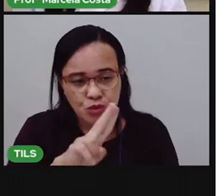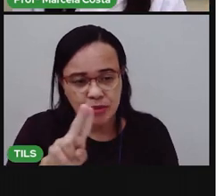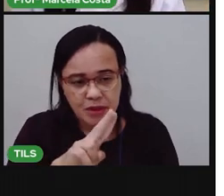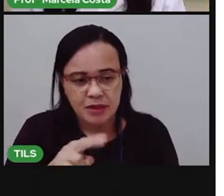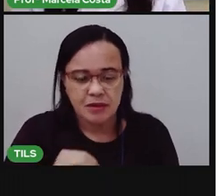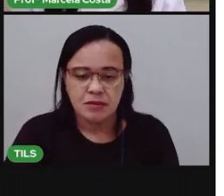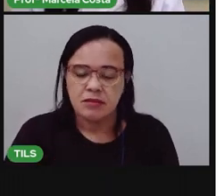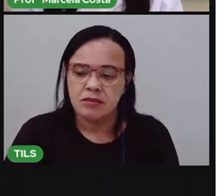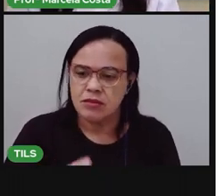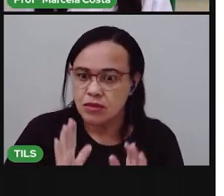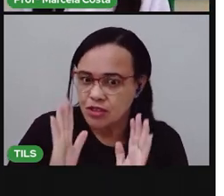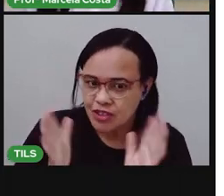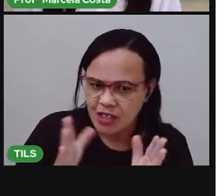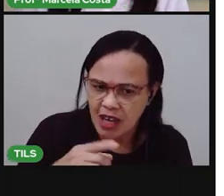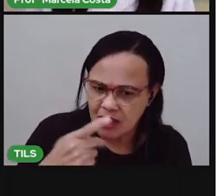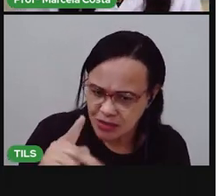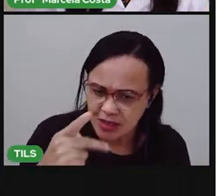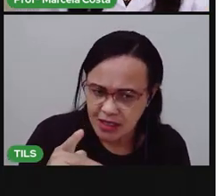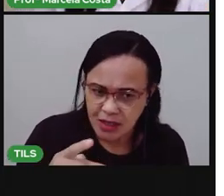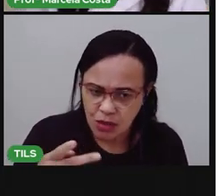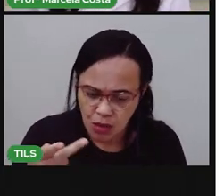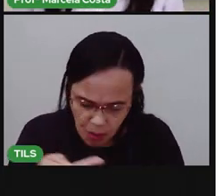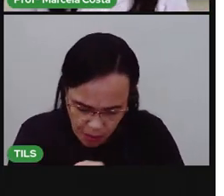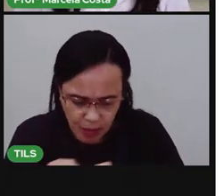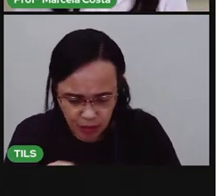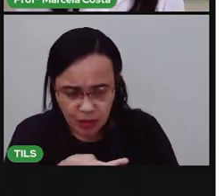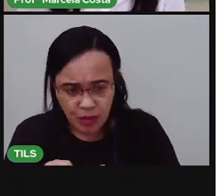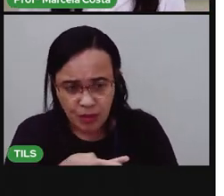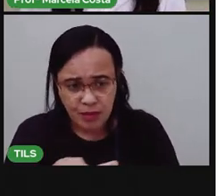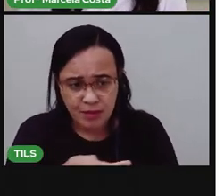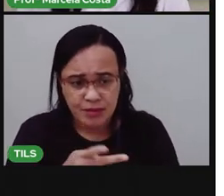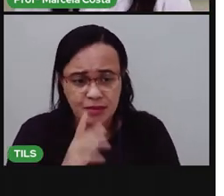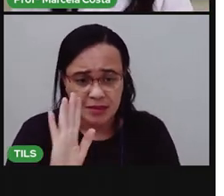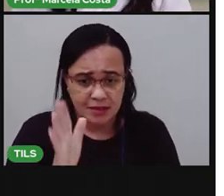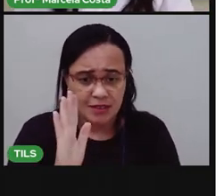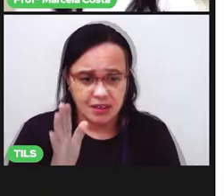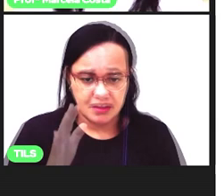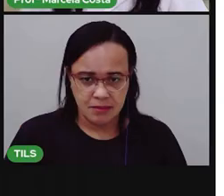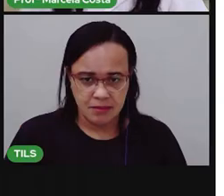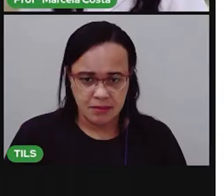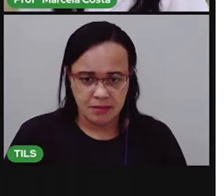conseguiu localizar o peso do produto que você tem na mão?